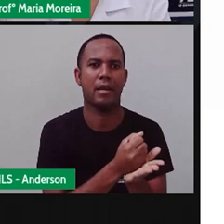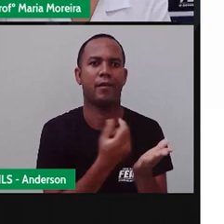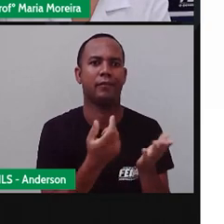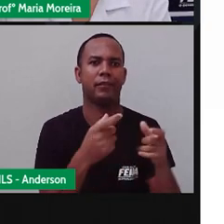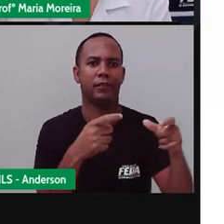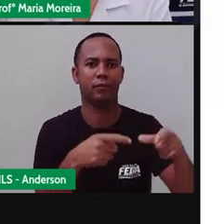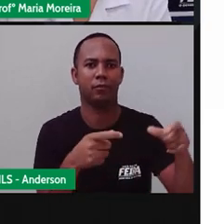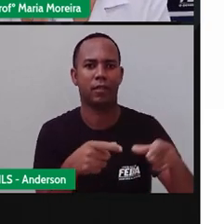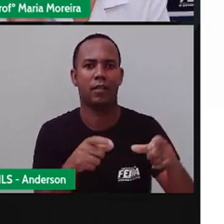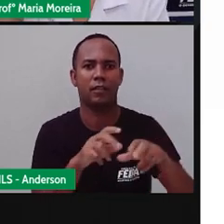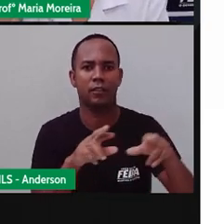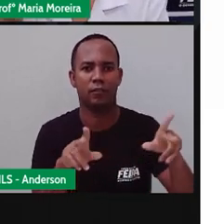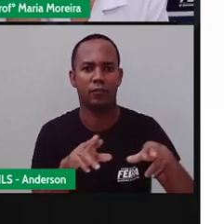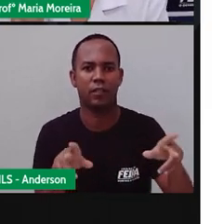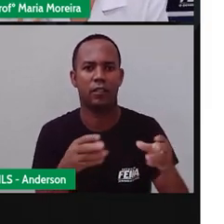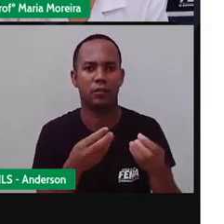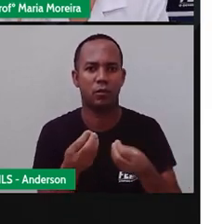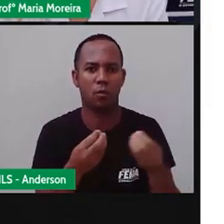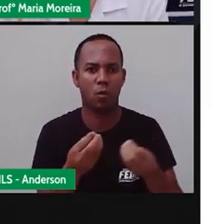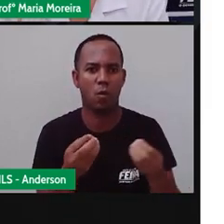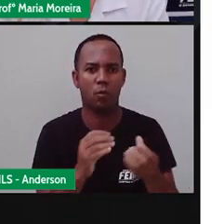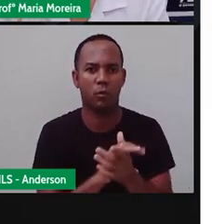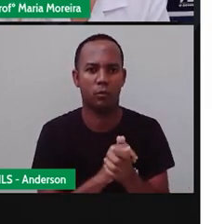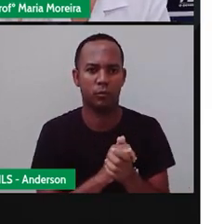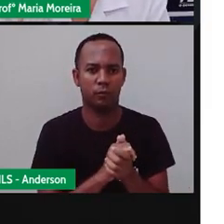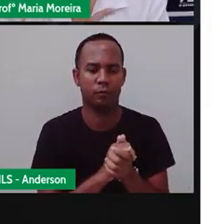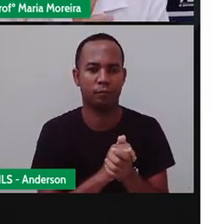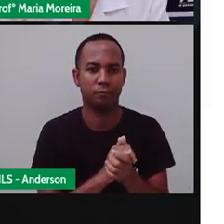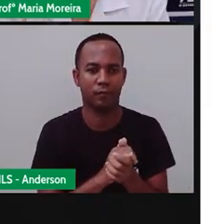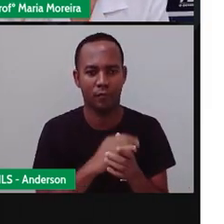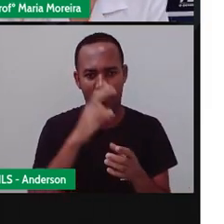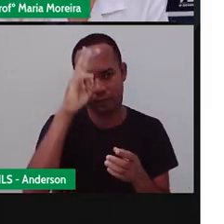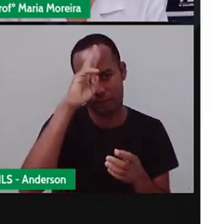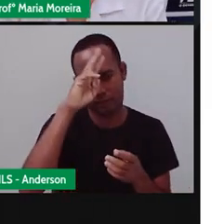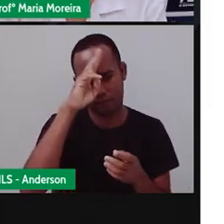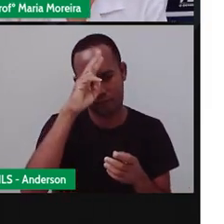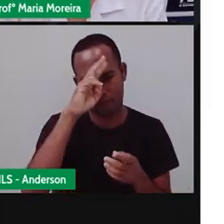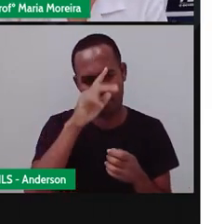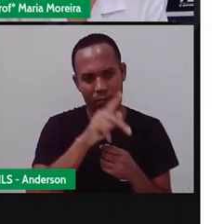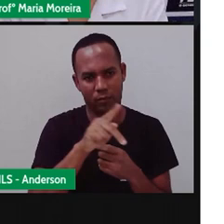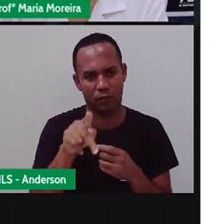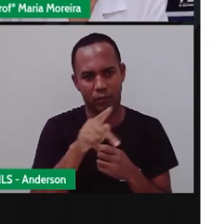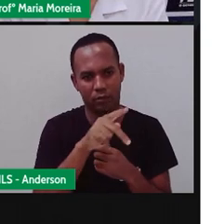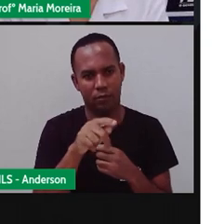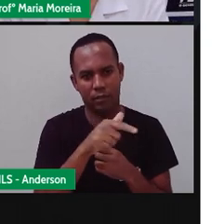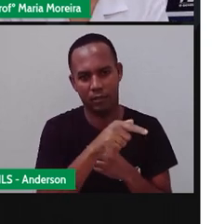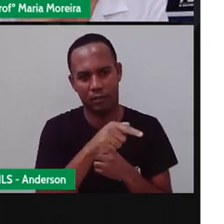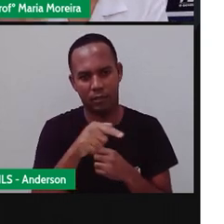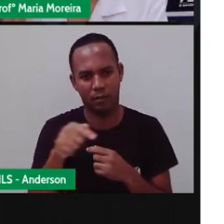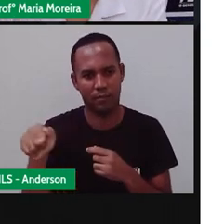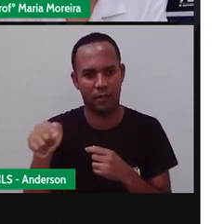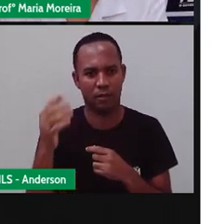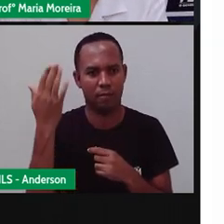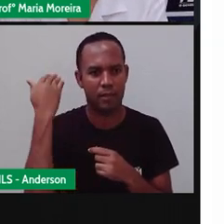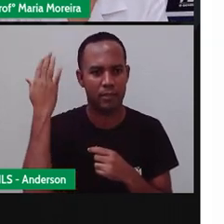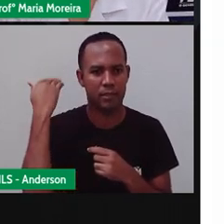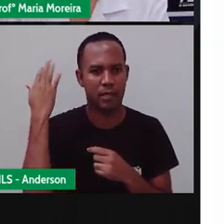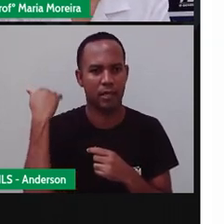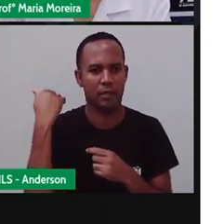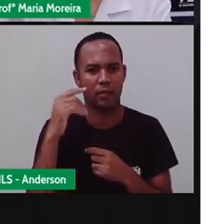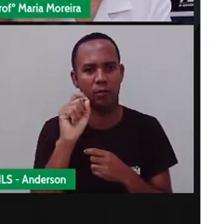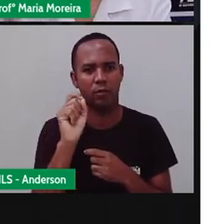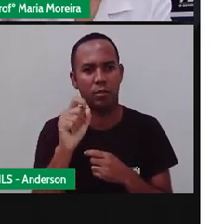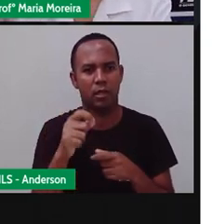paisagem? E por que que isso acontece? Lembra que a Pró, né? Na semana passada, falou sobre os bairros, né?